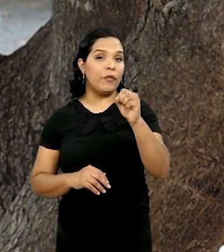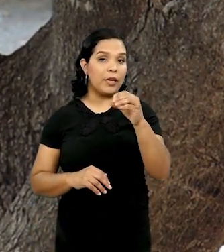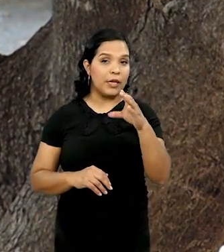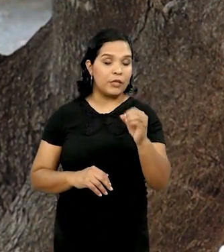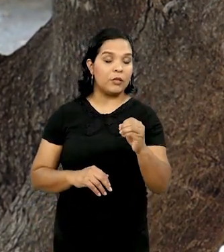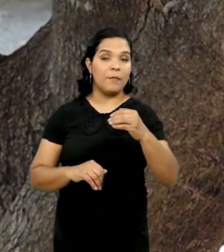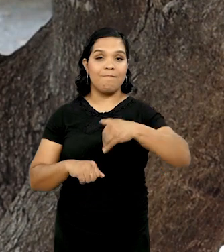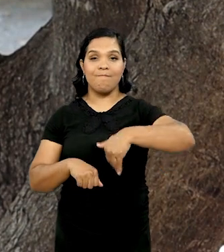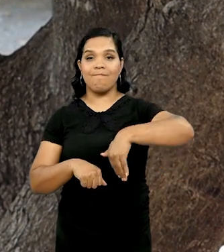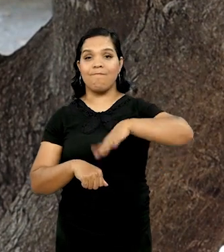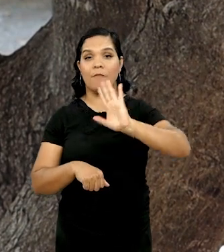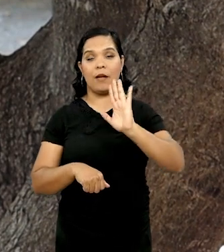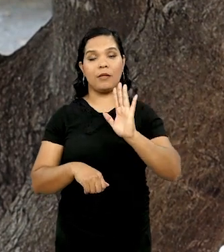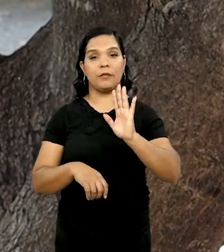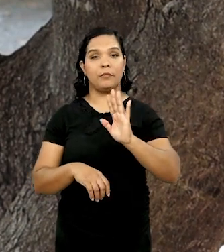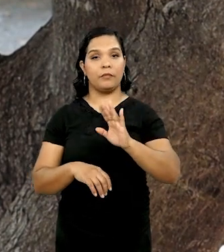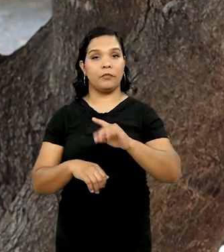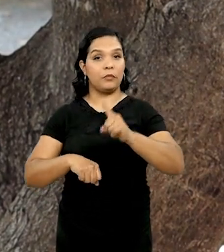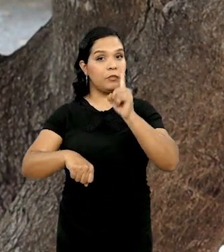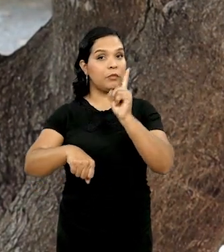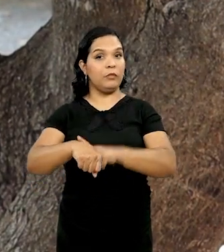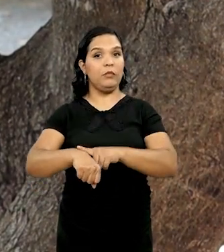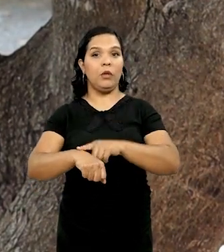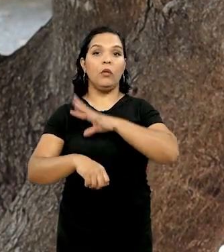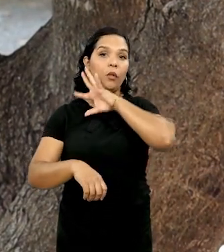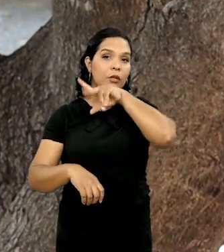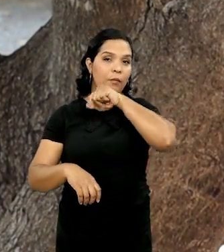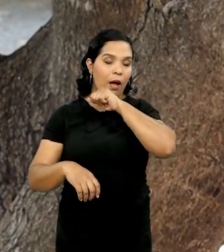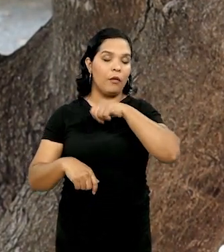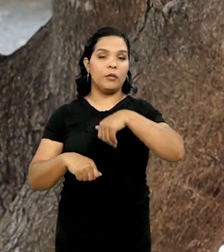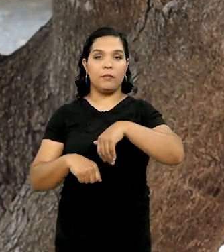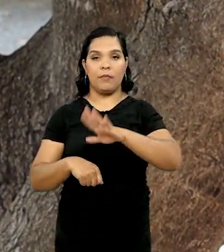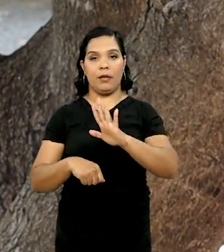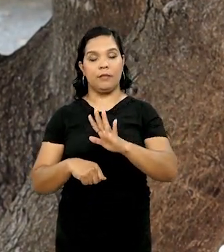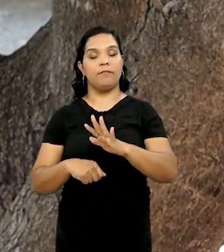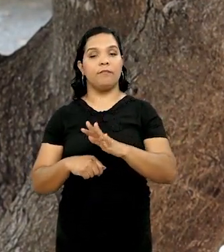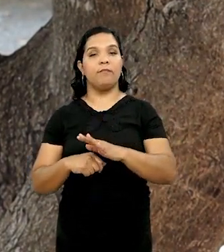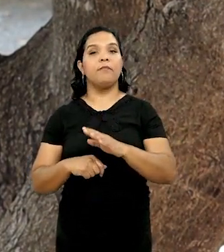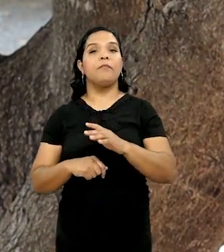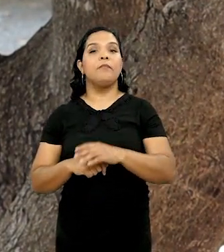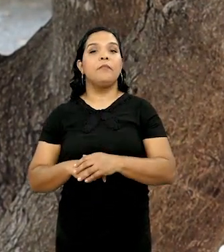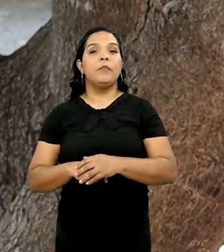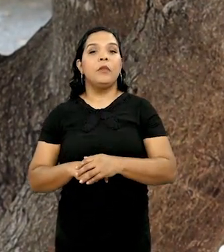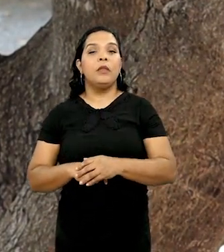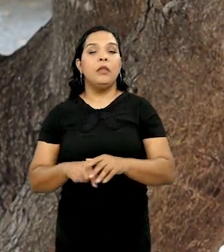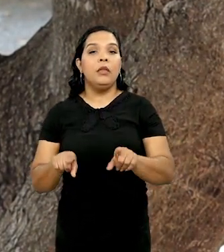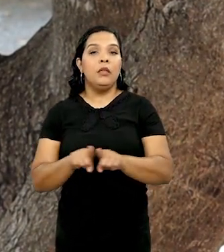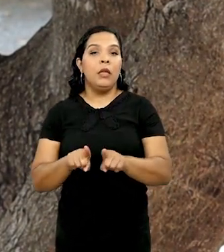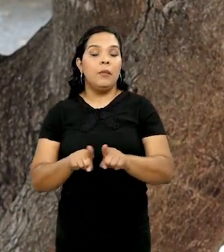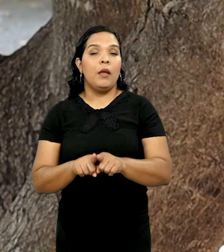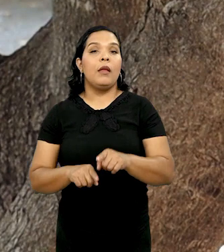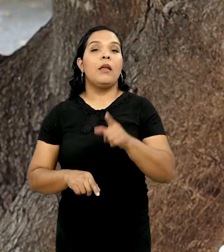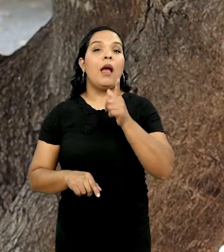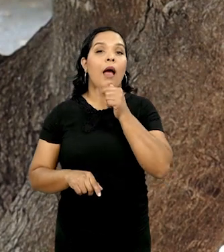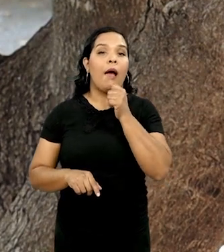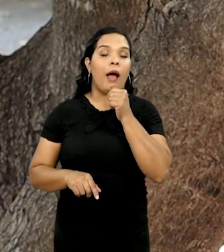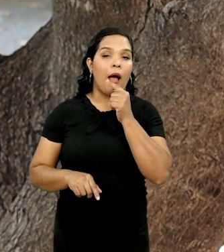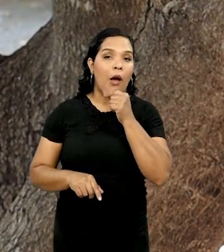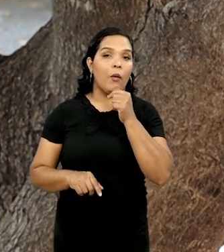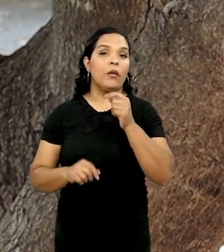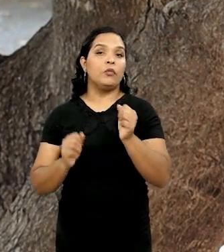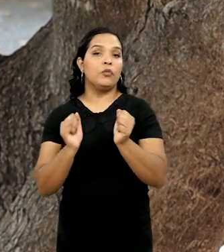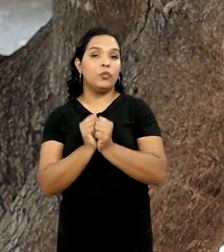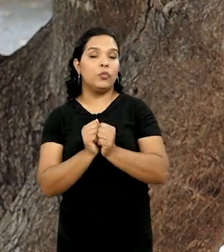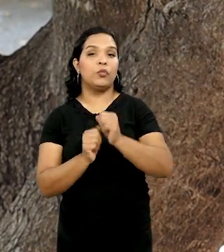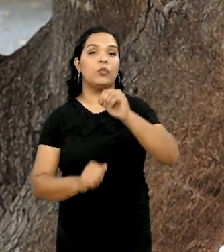-organismos, porque saiu do rumen, do animal, então tem mais micro-organismos. Além do esterco e da água, nós